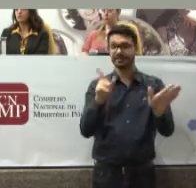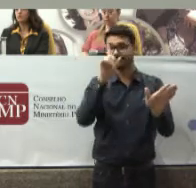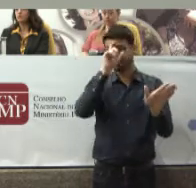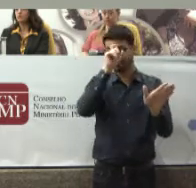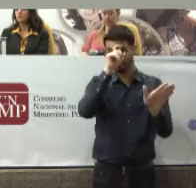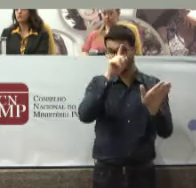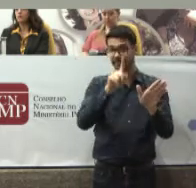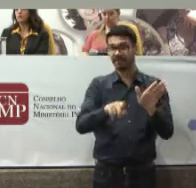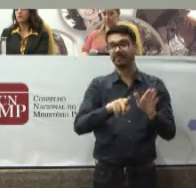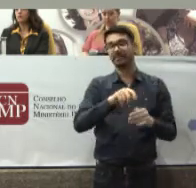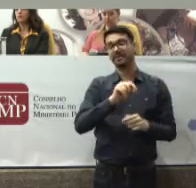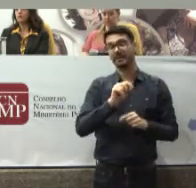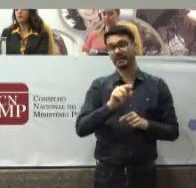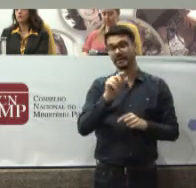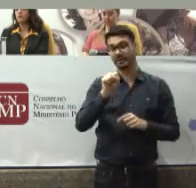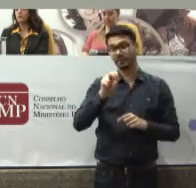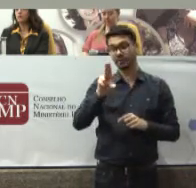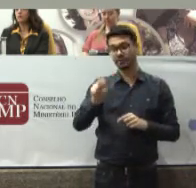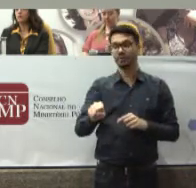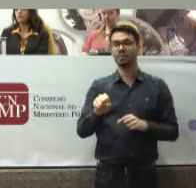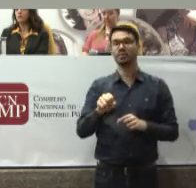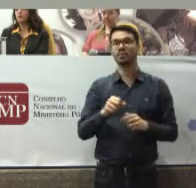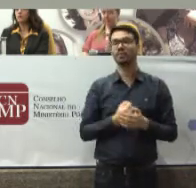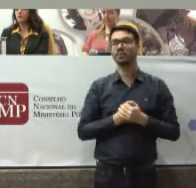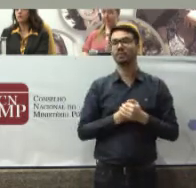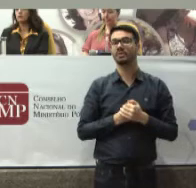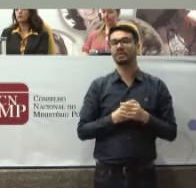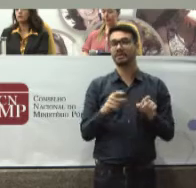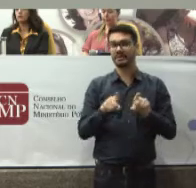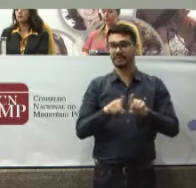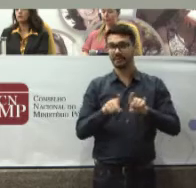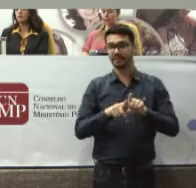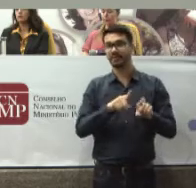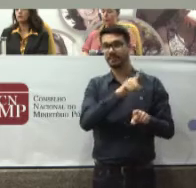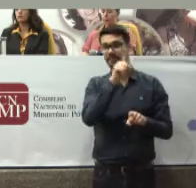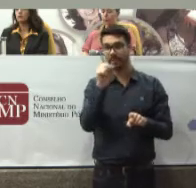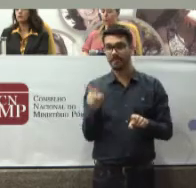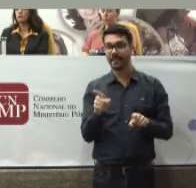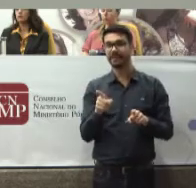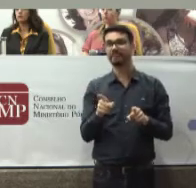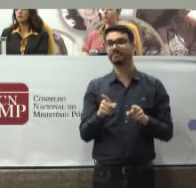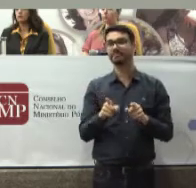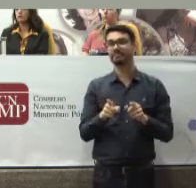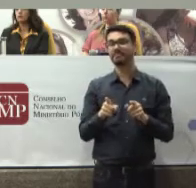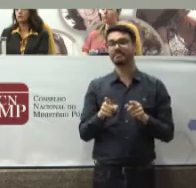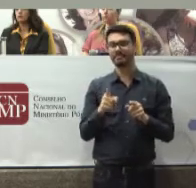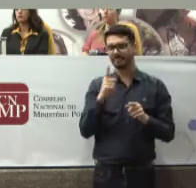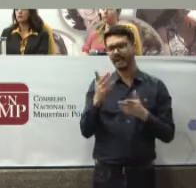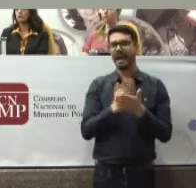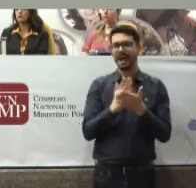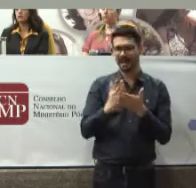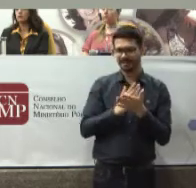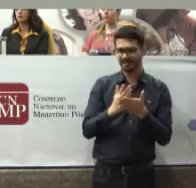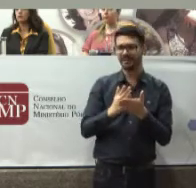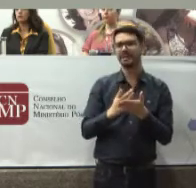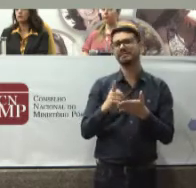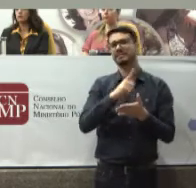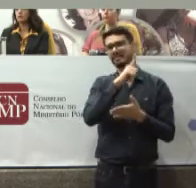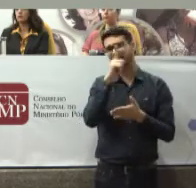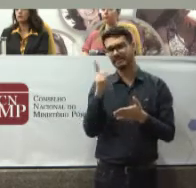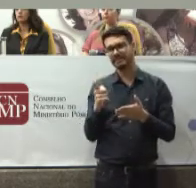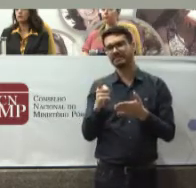Ele é um sistema Que atende Que presta serviços De baixa complexidade E de alta